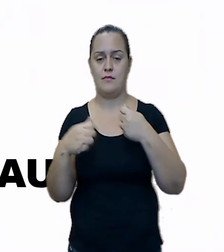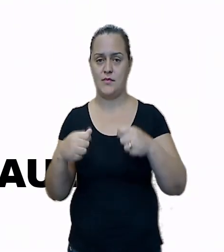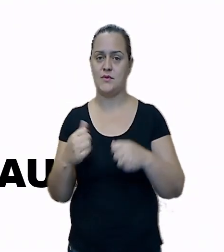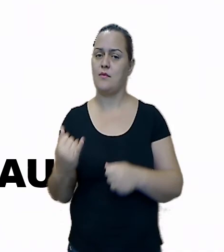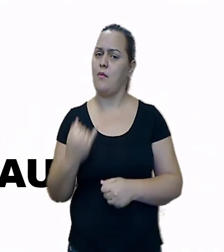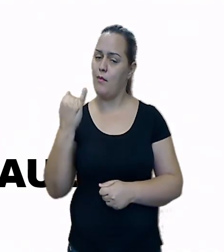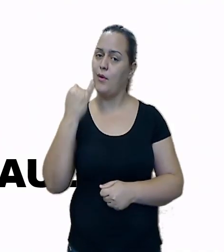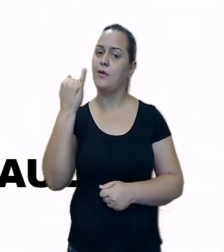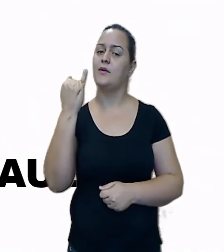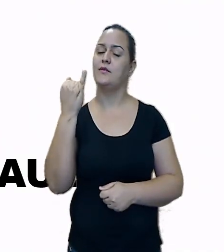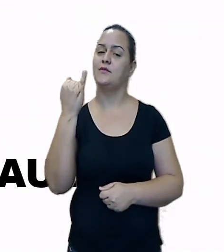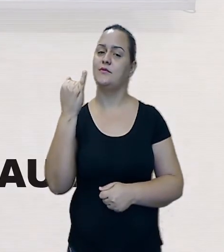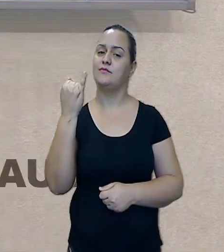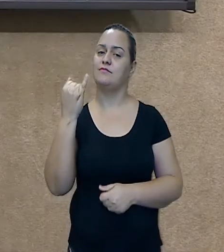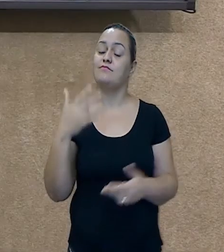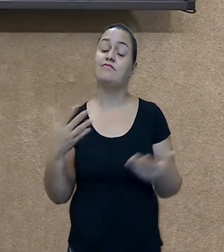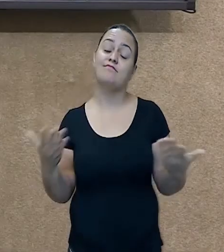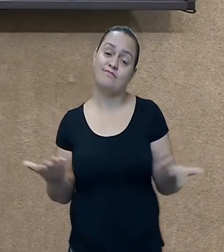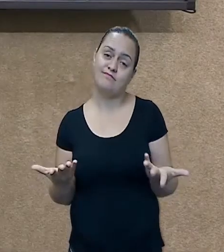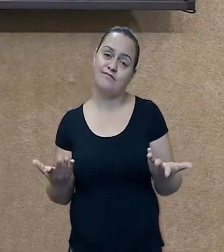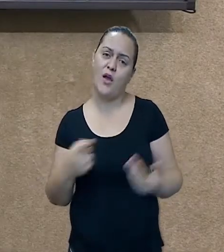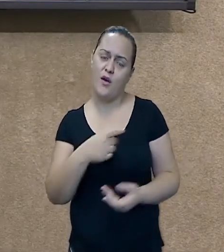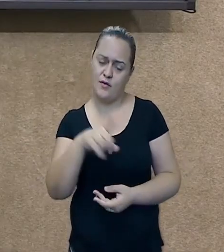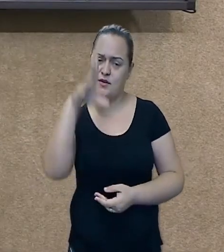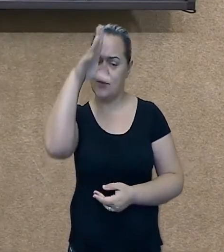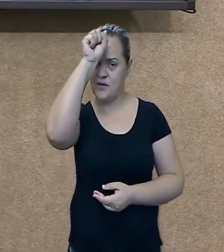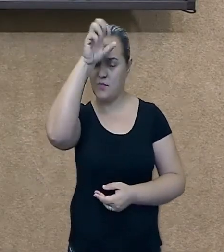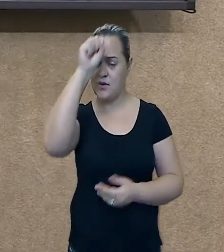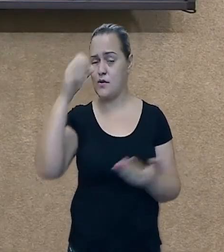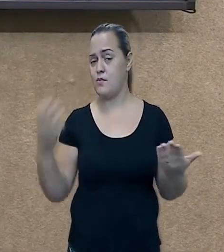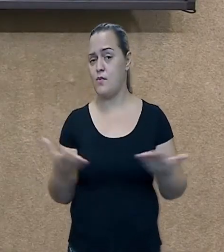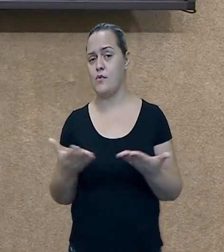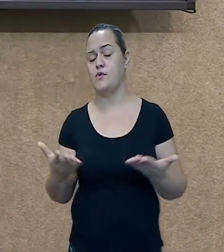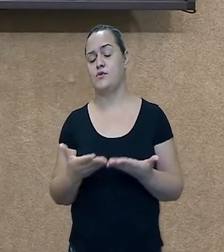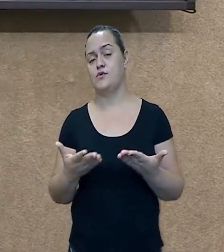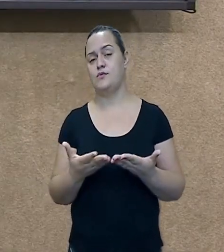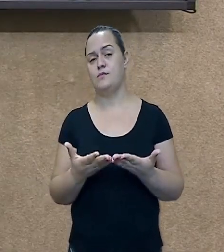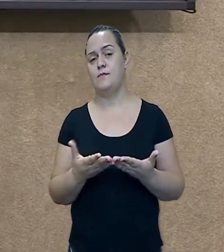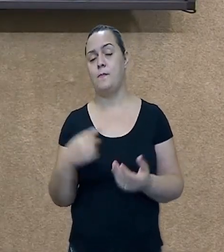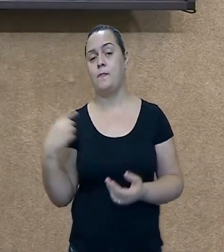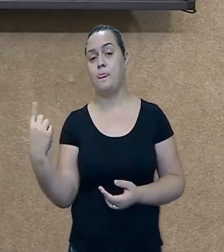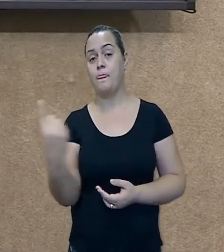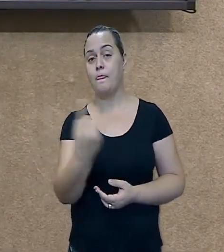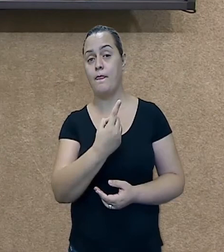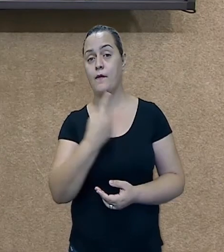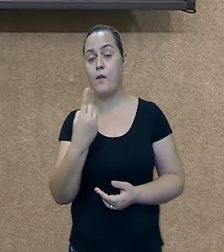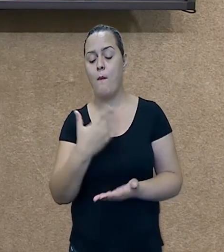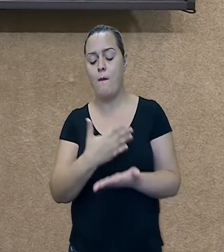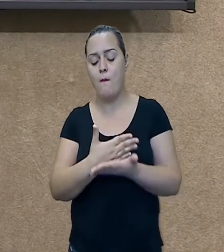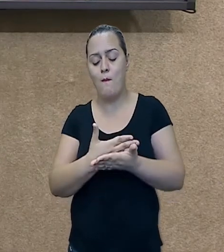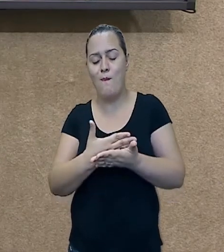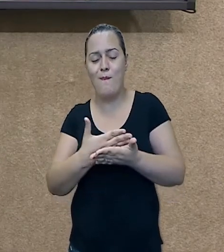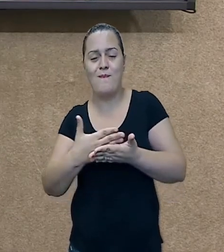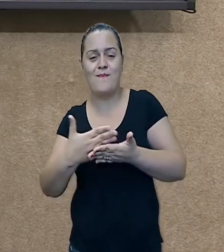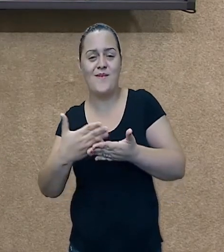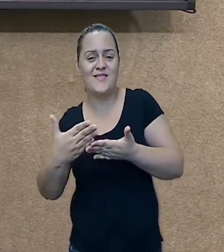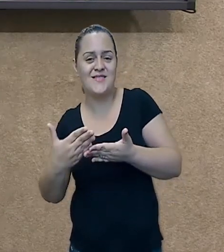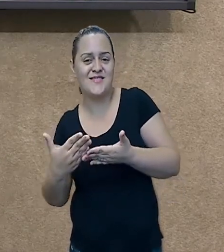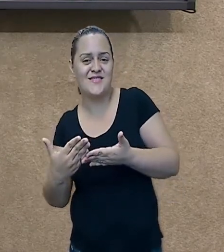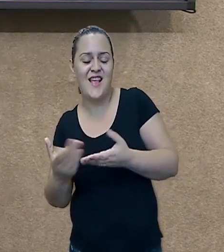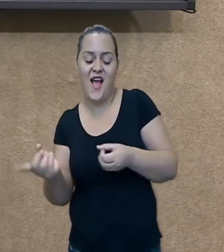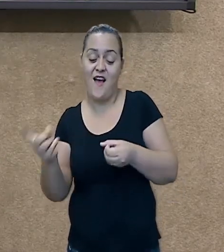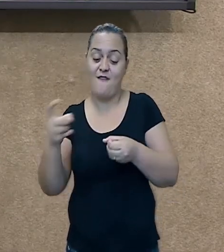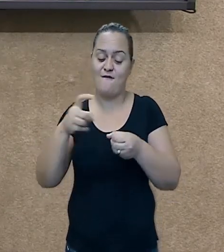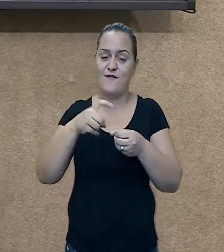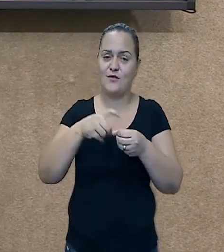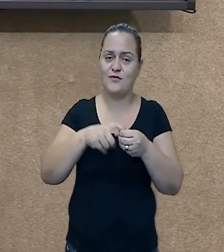E agora, o que vocês aprenderam nas aulas de hoje? Que nós estamos o quê? Retornando às aulas. Lá